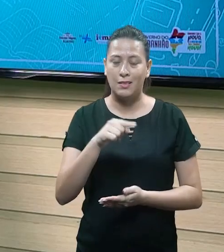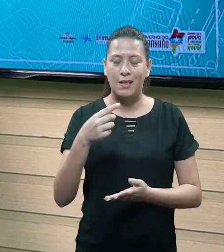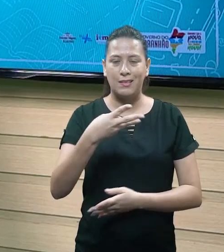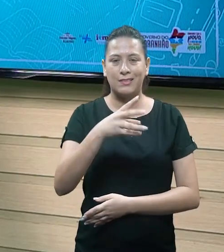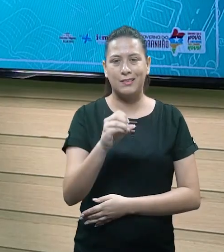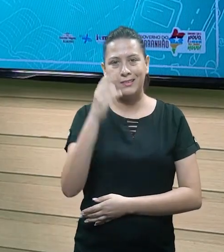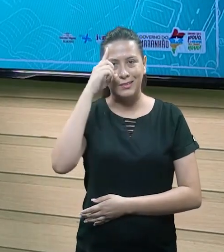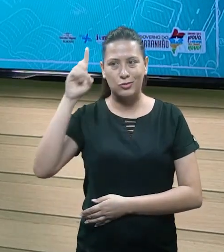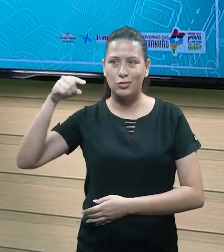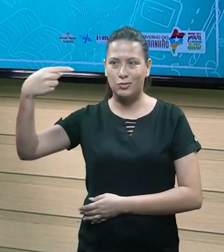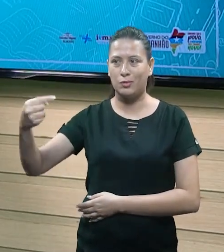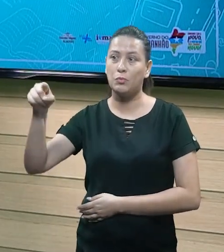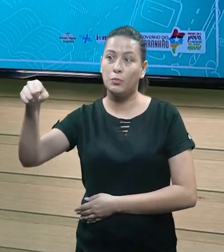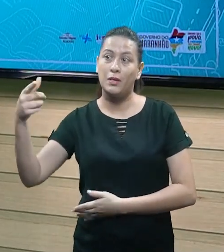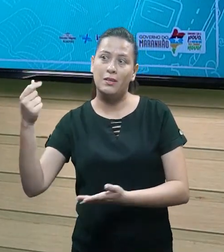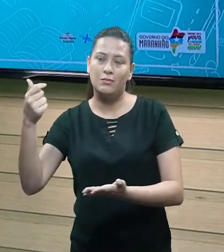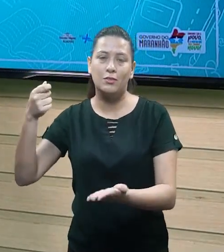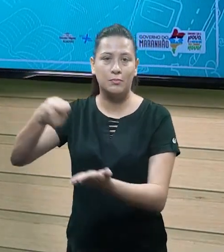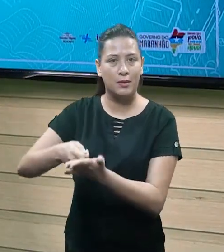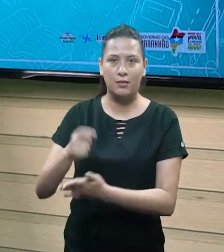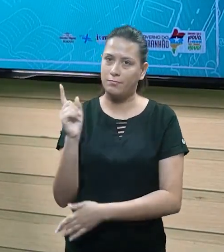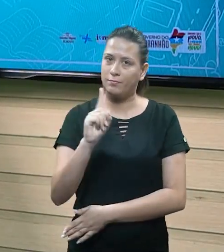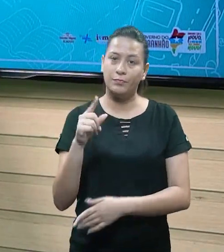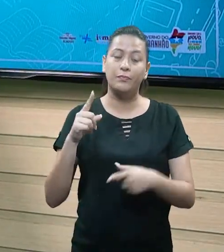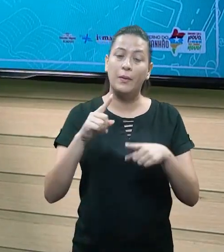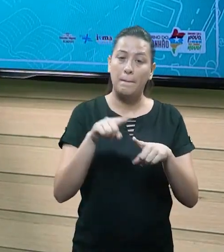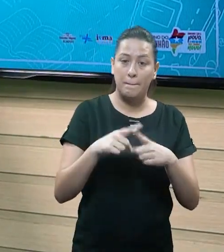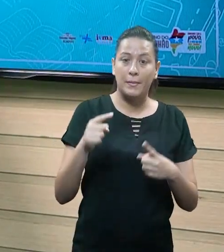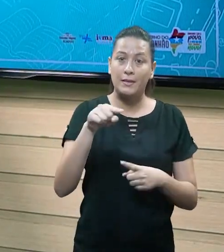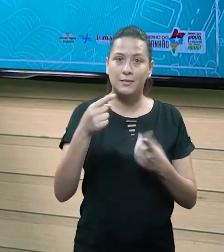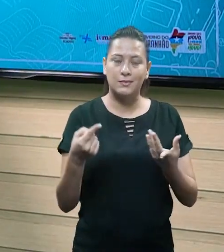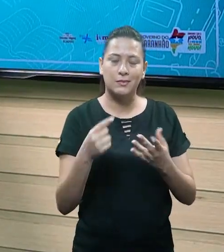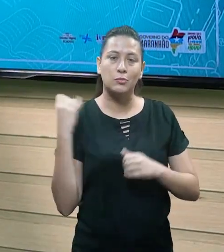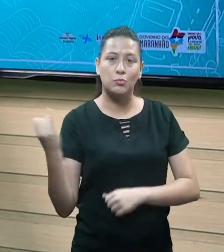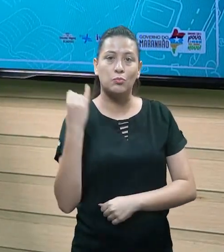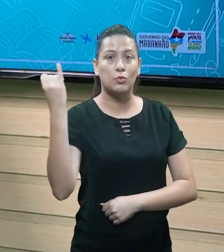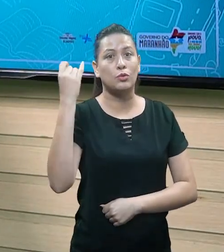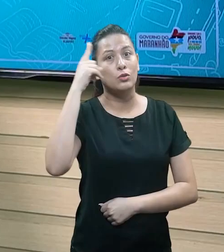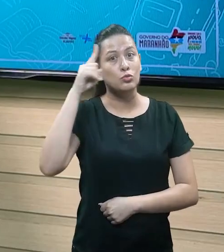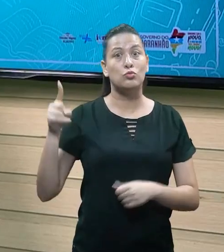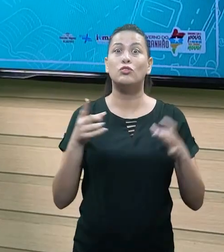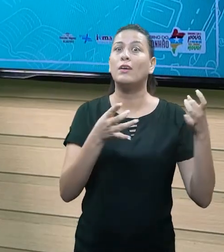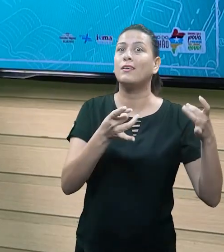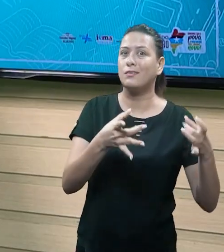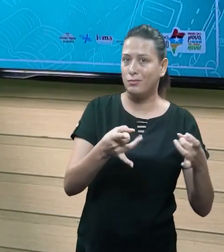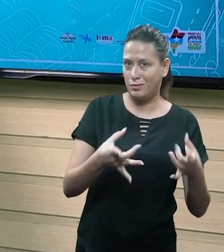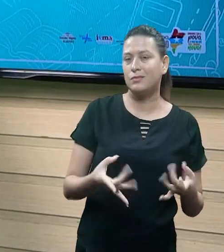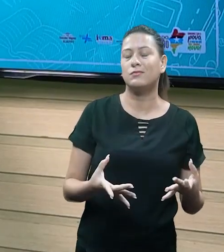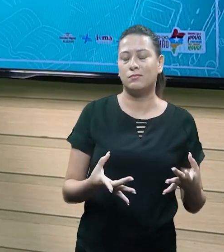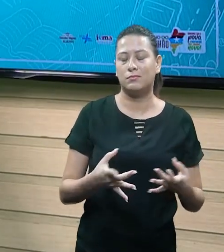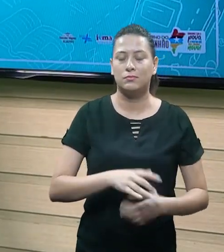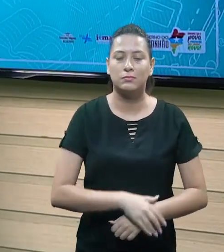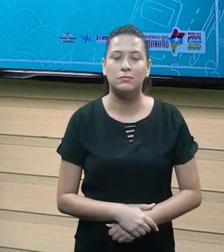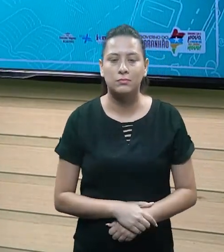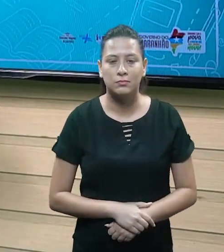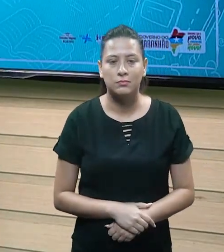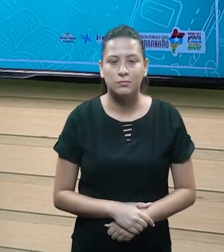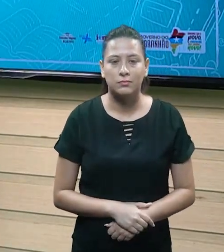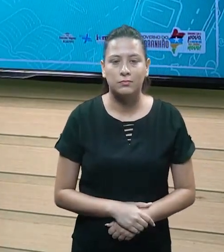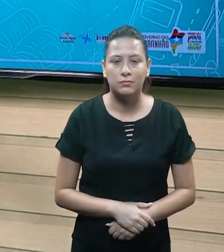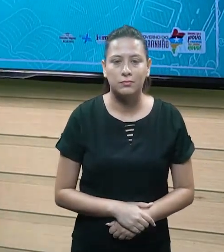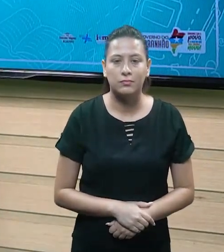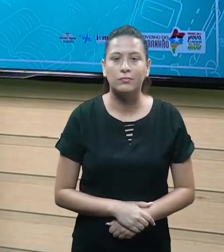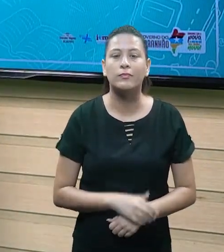pagamento, ok? Então tem que levar em consideração a data da venda e não a data do pagamento desse produto, no caso for a prazo, ok?